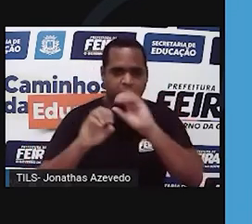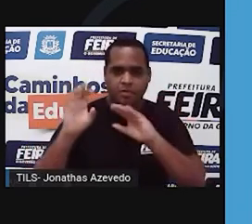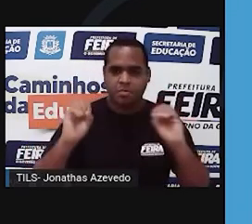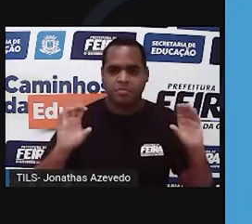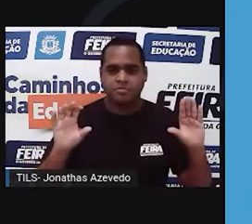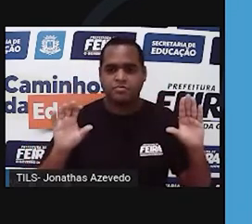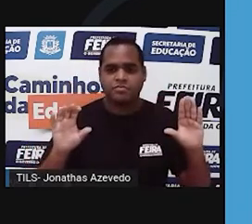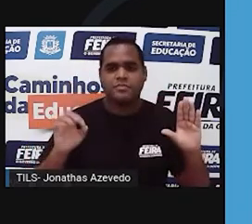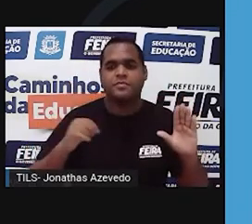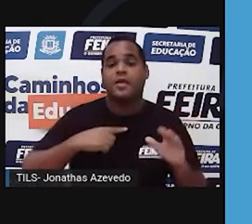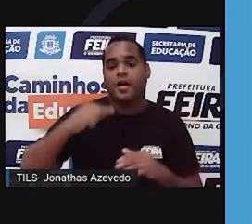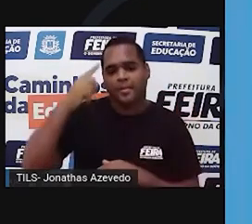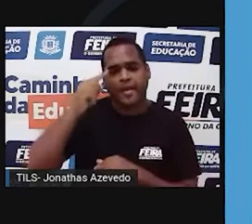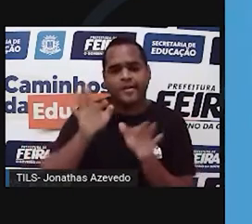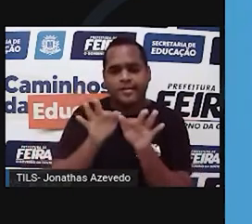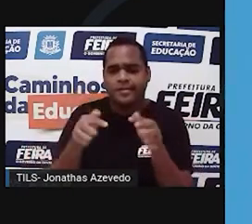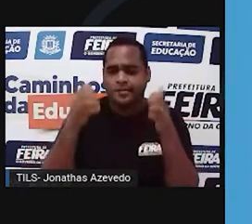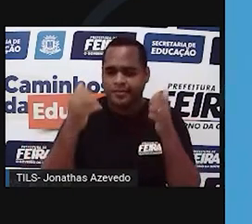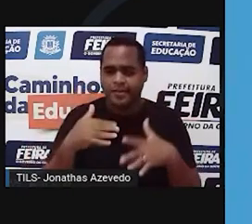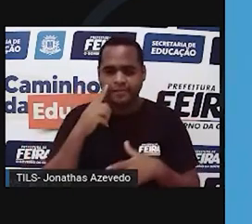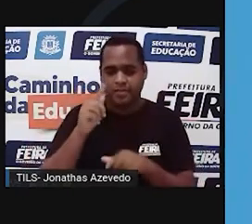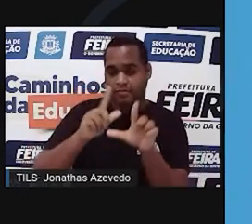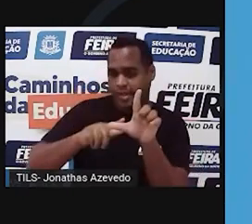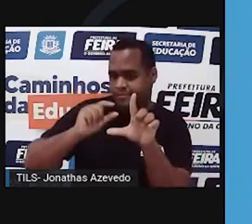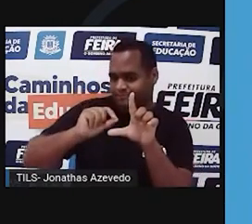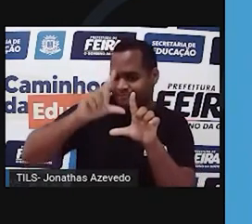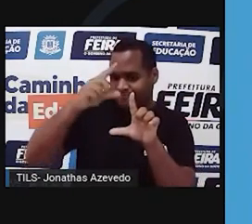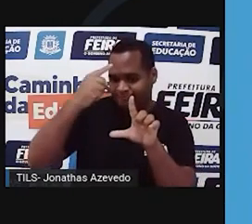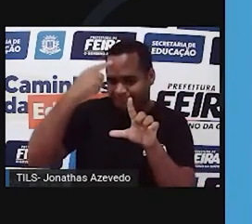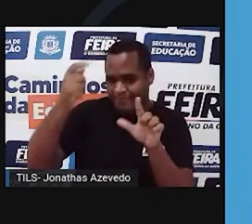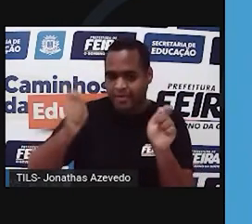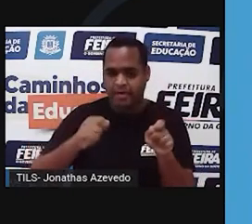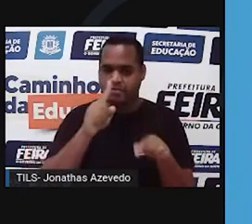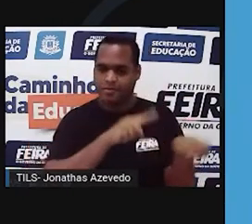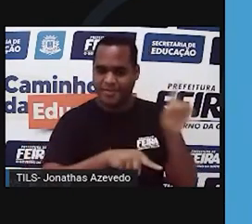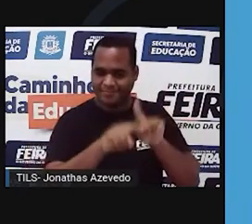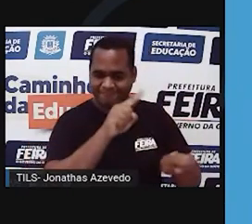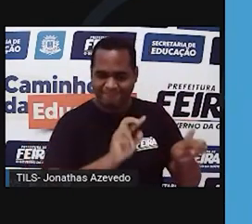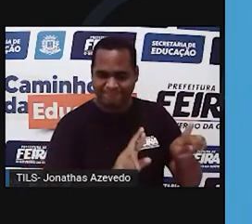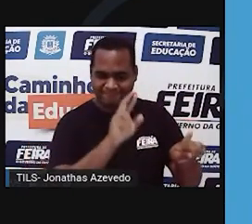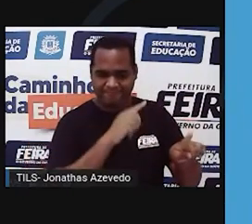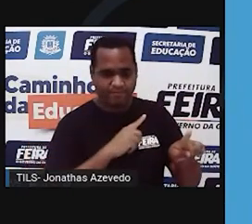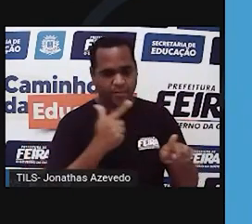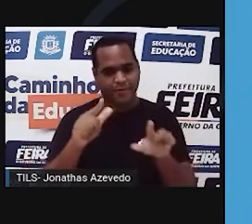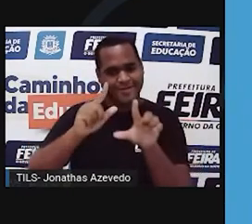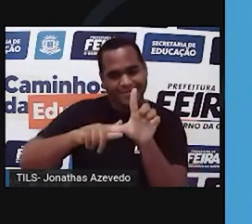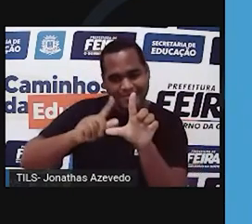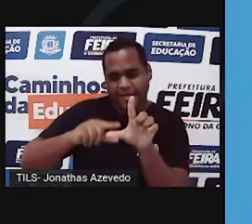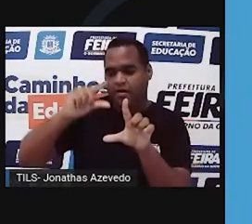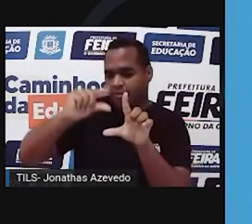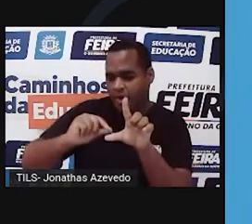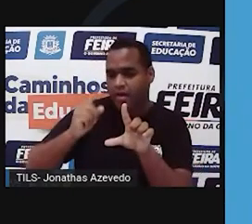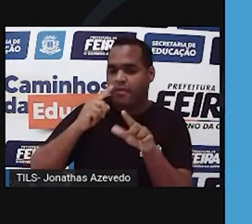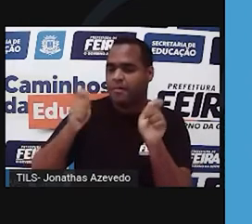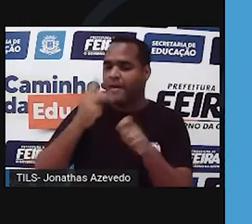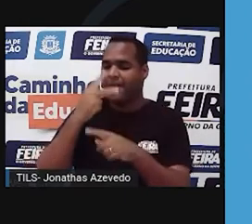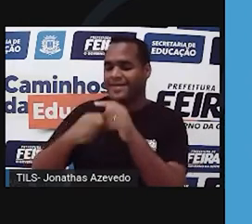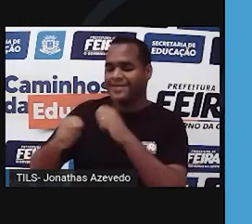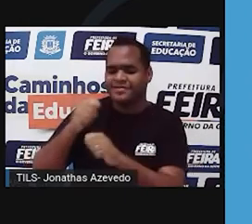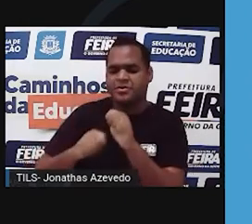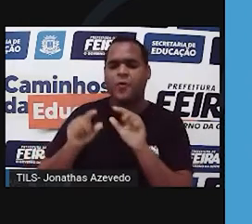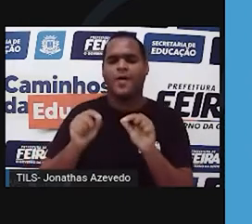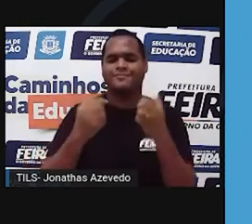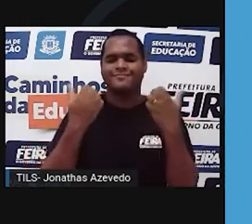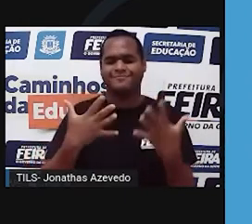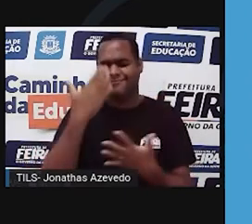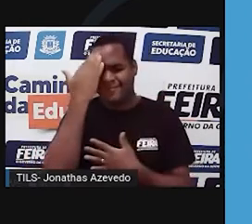É bem simples. A letra maiúscula representa o alelo que é dominante e a letra minúscula representa o alelo que é recessivo. Mas o que é que isso quer